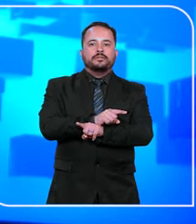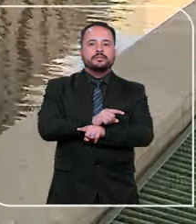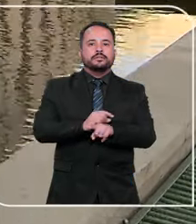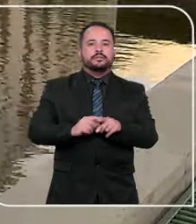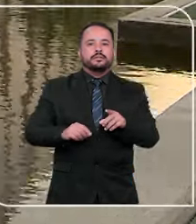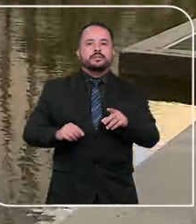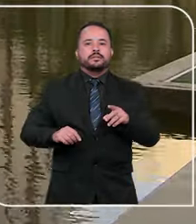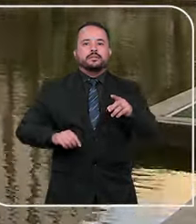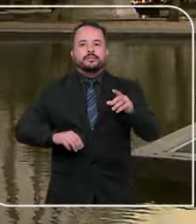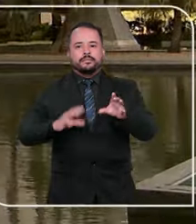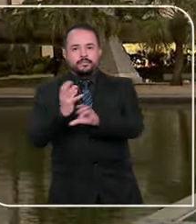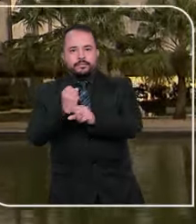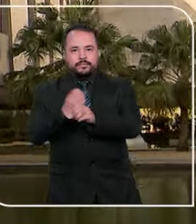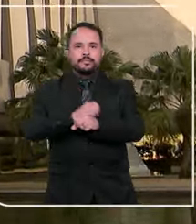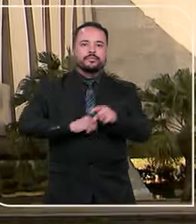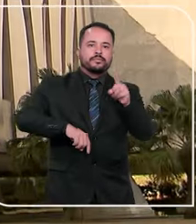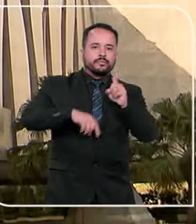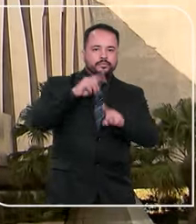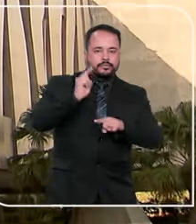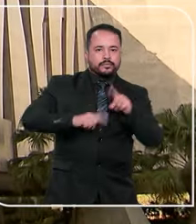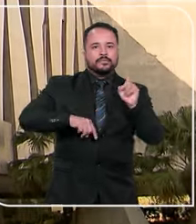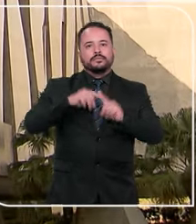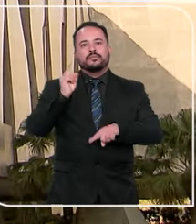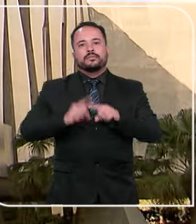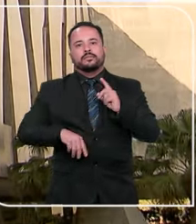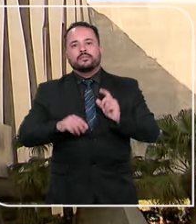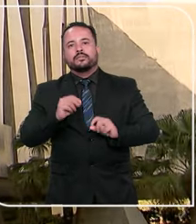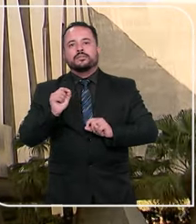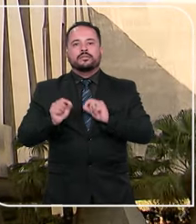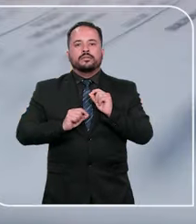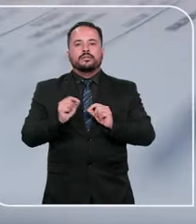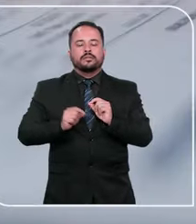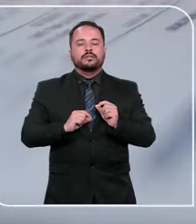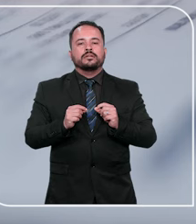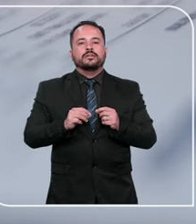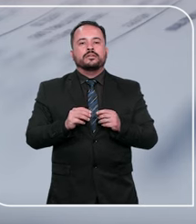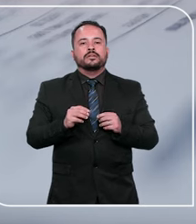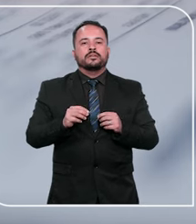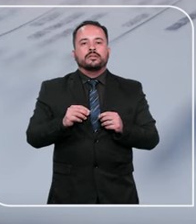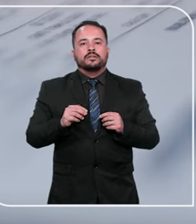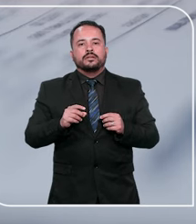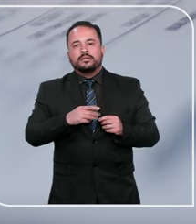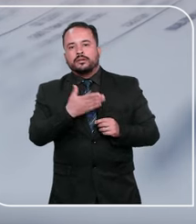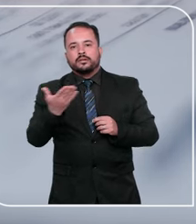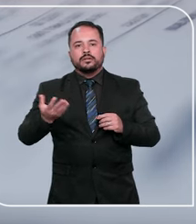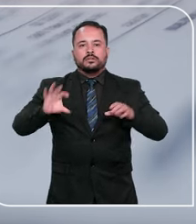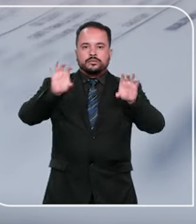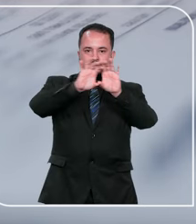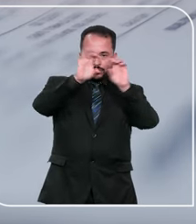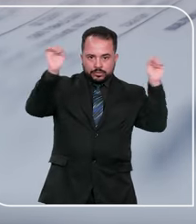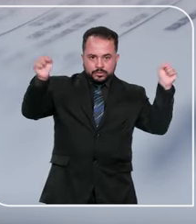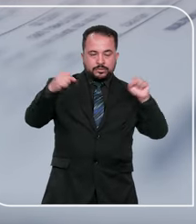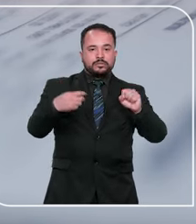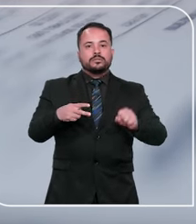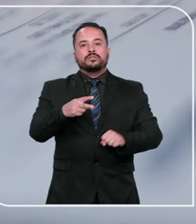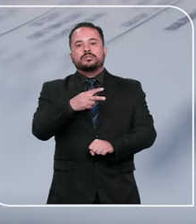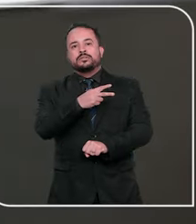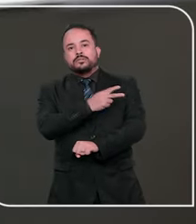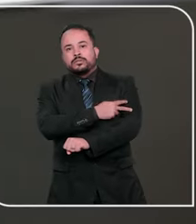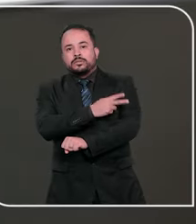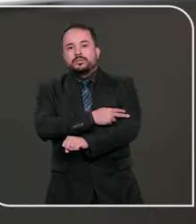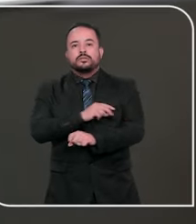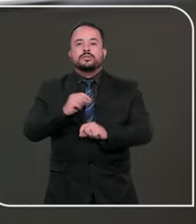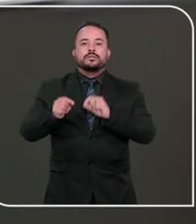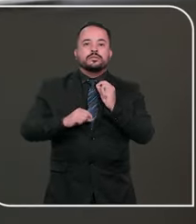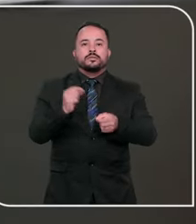turma. O colegiado definiu que uma vez proposta a ação de inventário pelo rito solênio ou completo, é lícito ao juiz, de ofício,